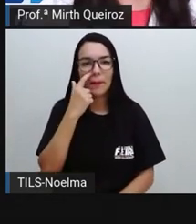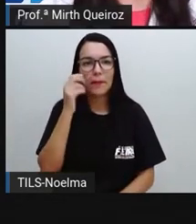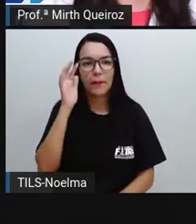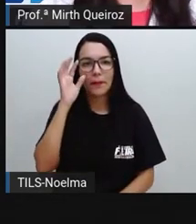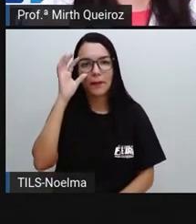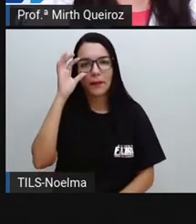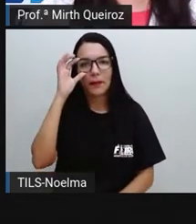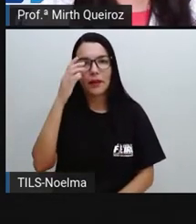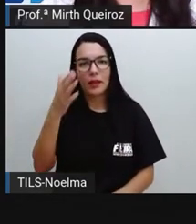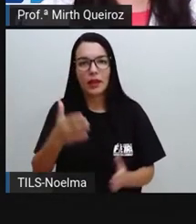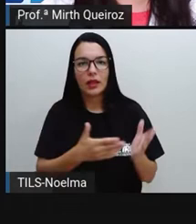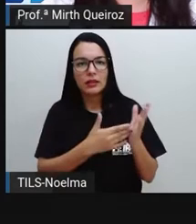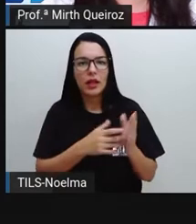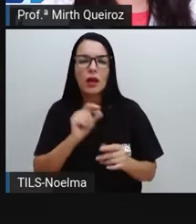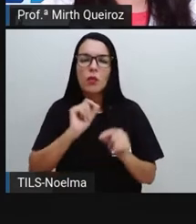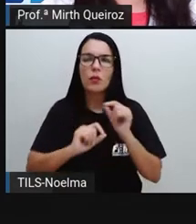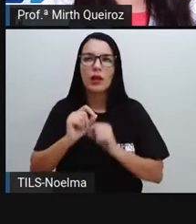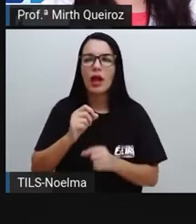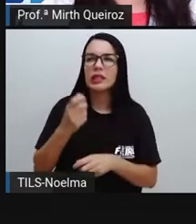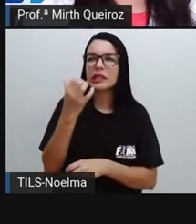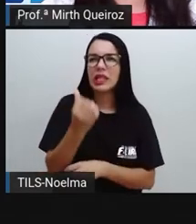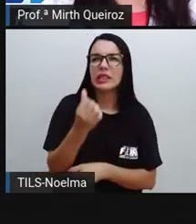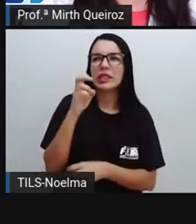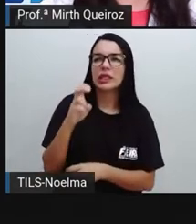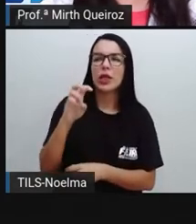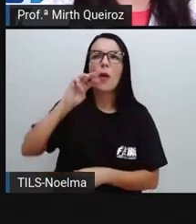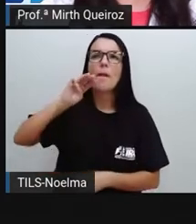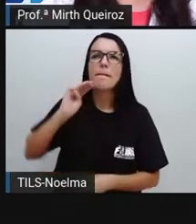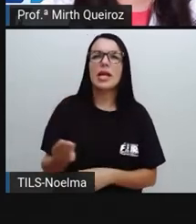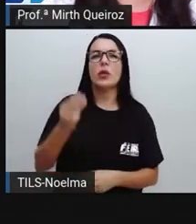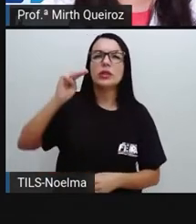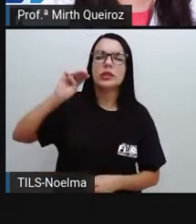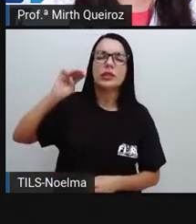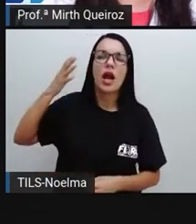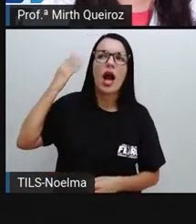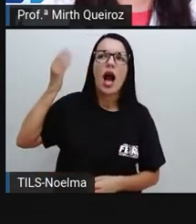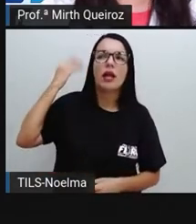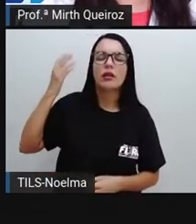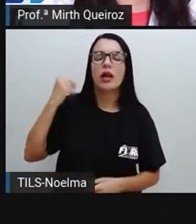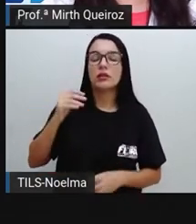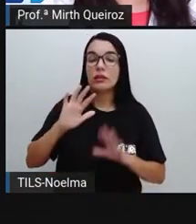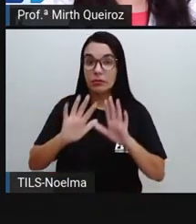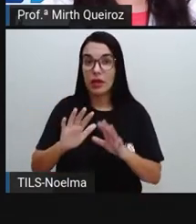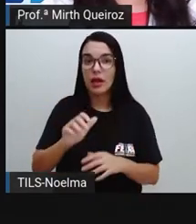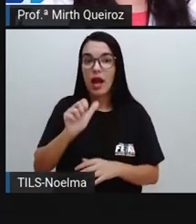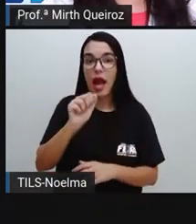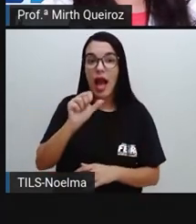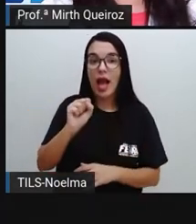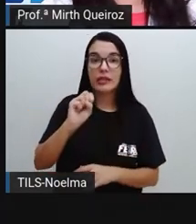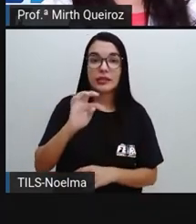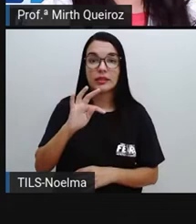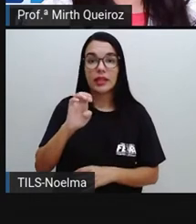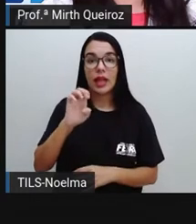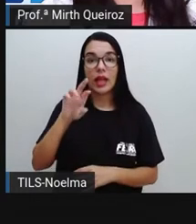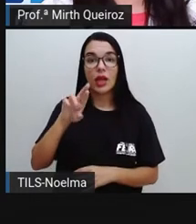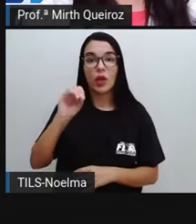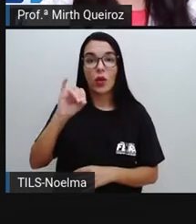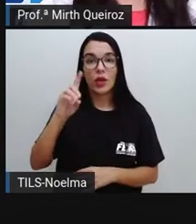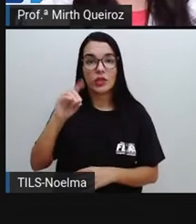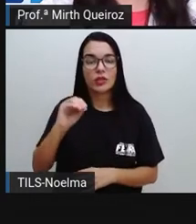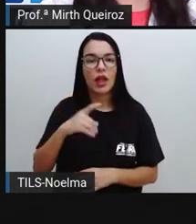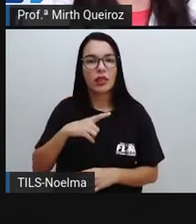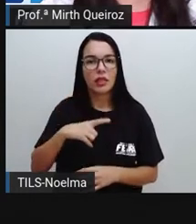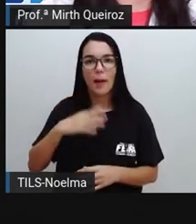Isso foi há cerca de 65 milhões de anos atrás. E embora o asteroide seja considerado o principal responsável por esse fenômeno,